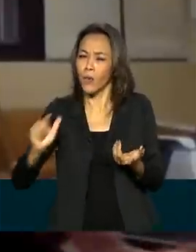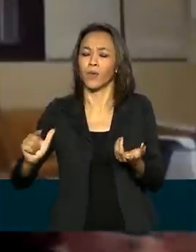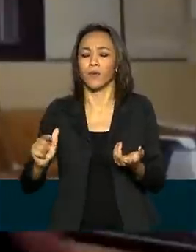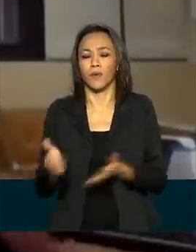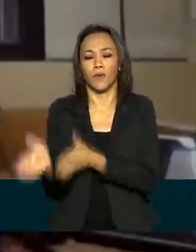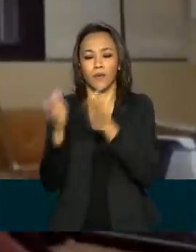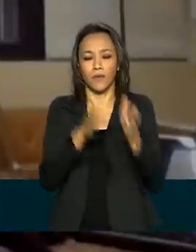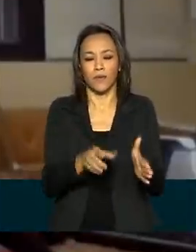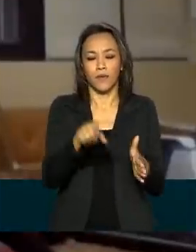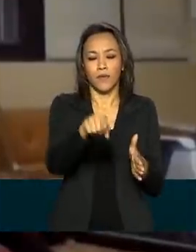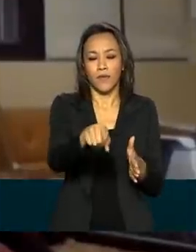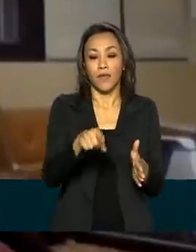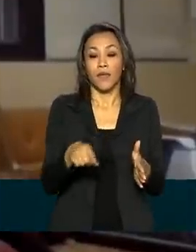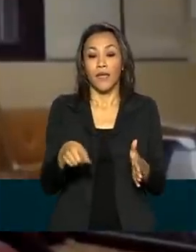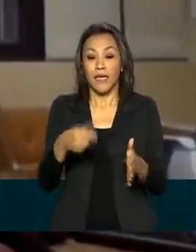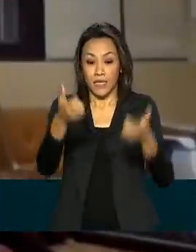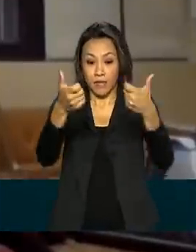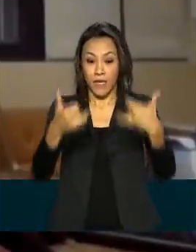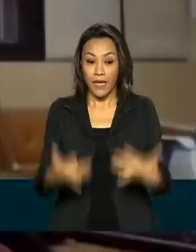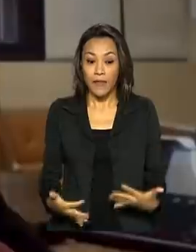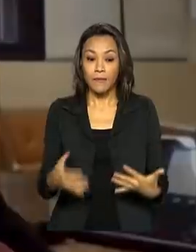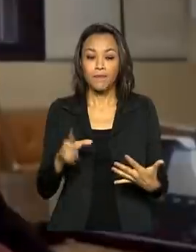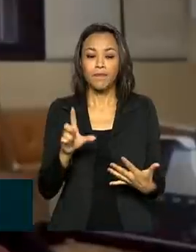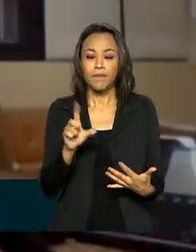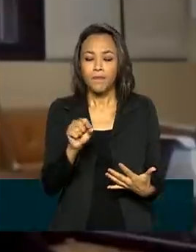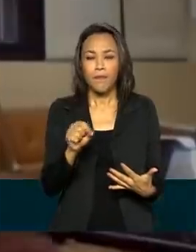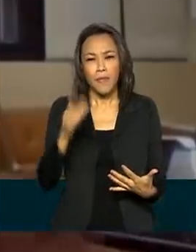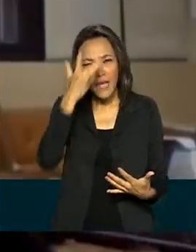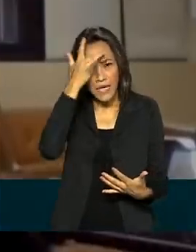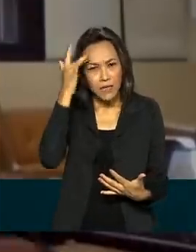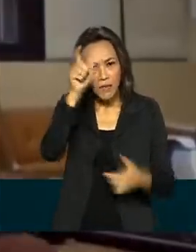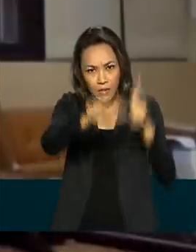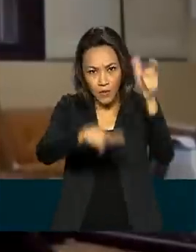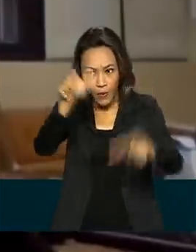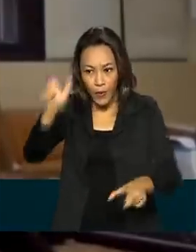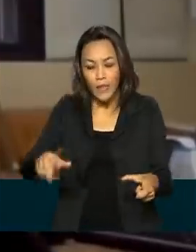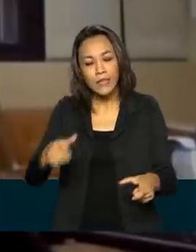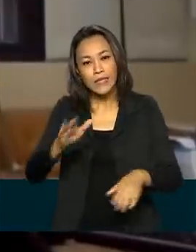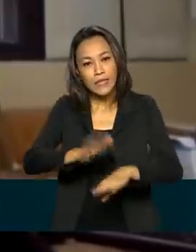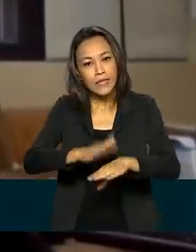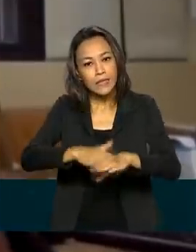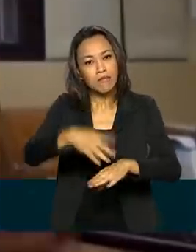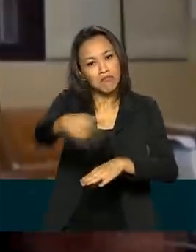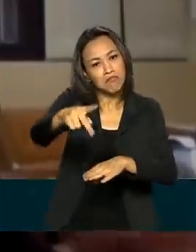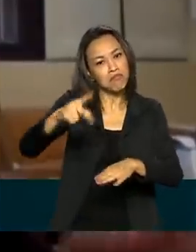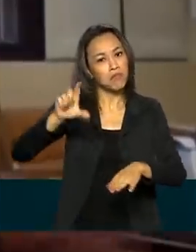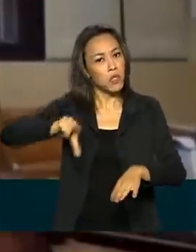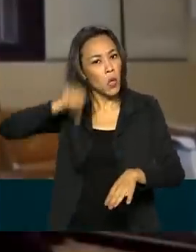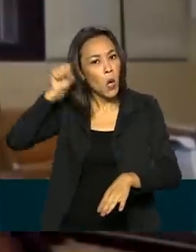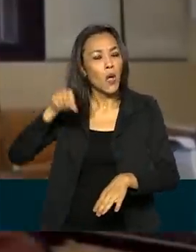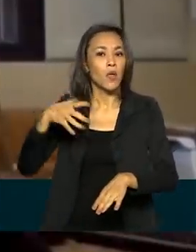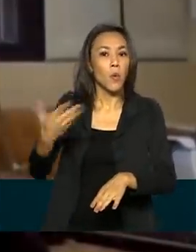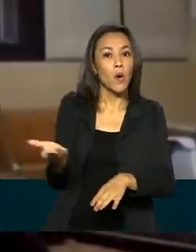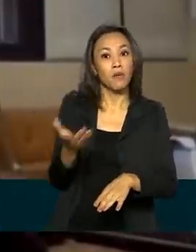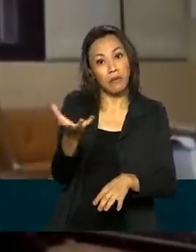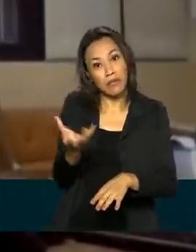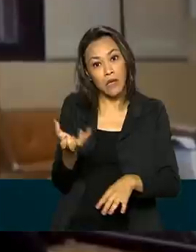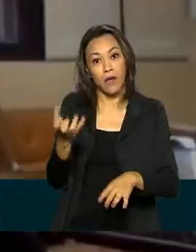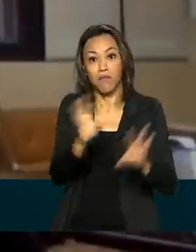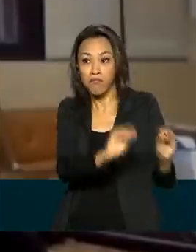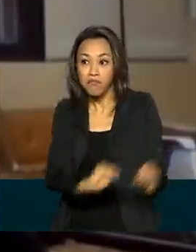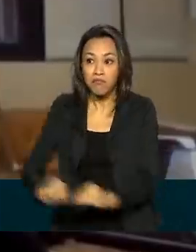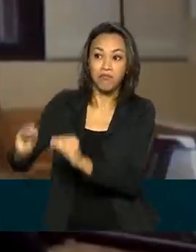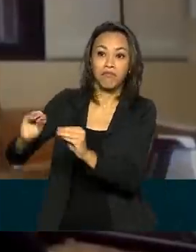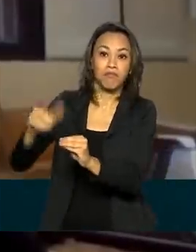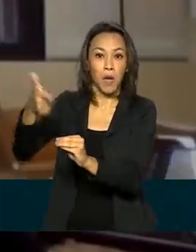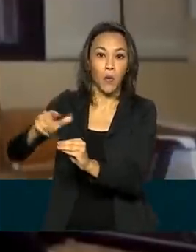grande rede social dentro do sistema financeiro e que o cliente está lá no meio, decidindo, acionando, quando quiser passar de um lado para o outro. E